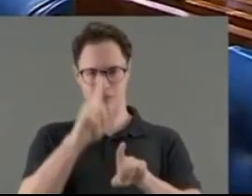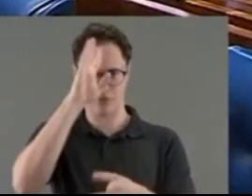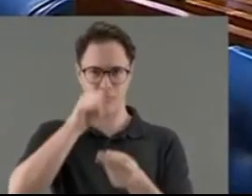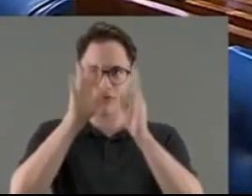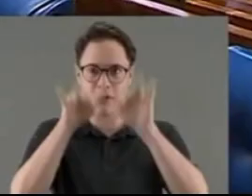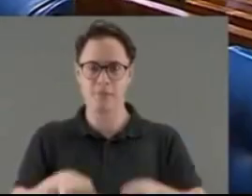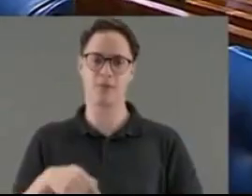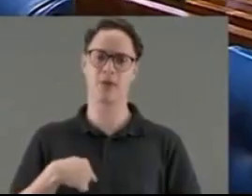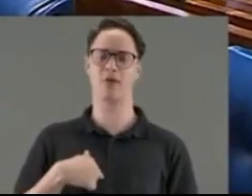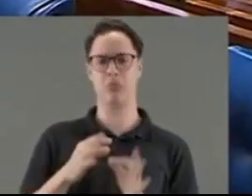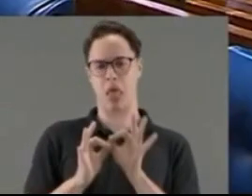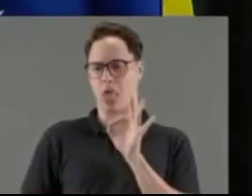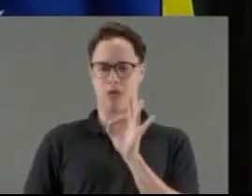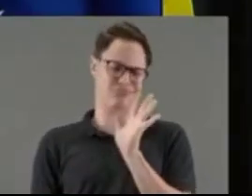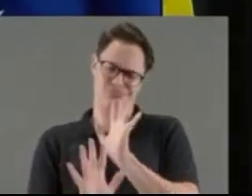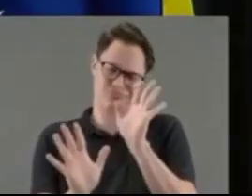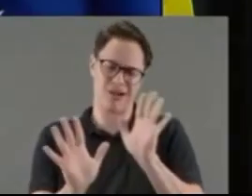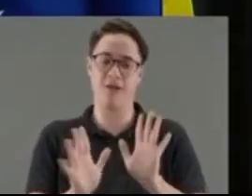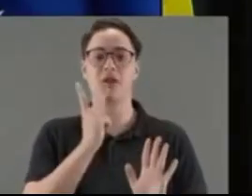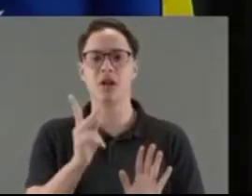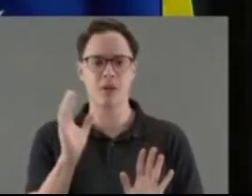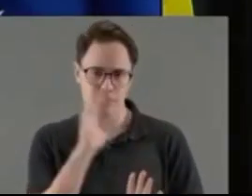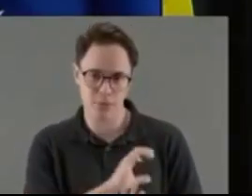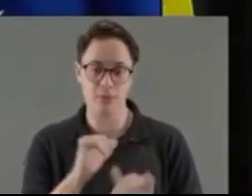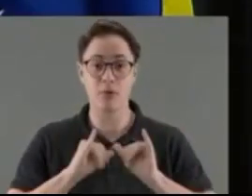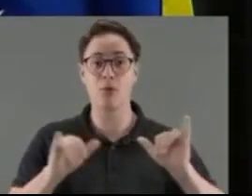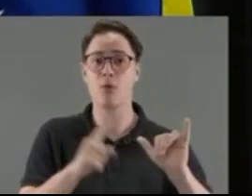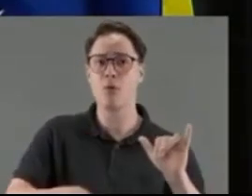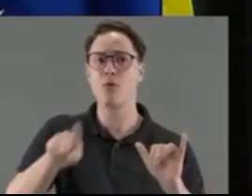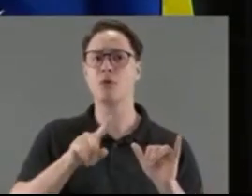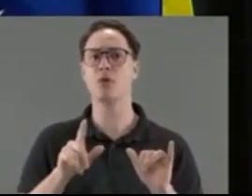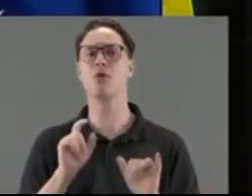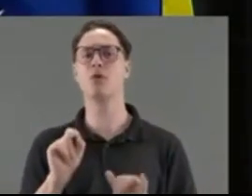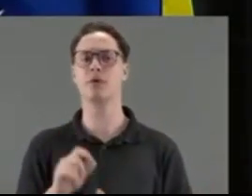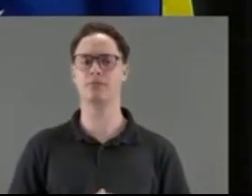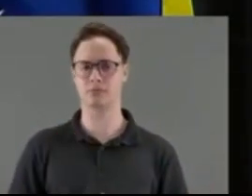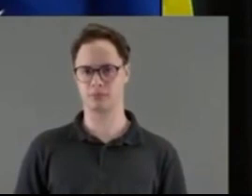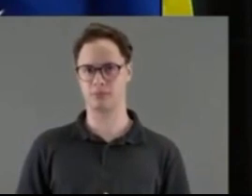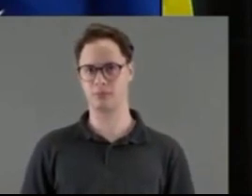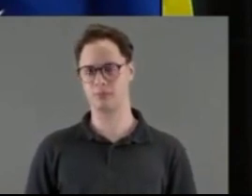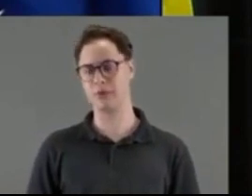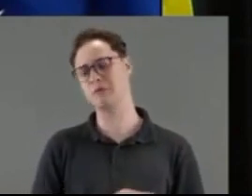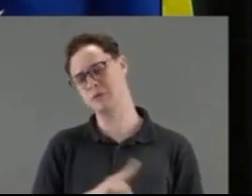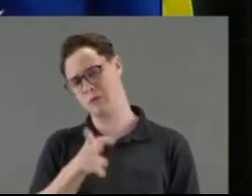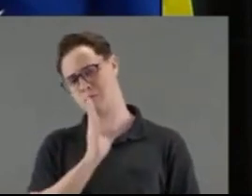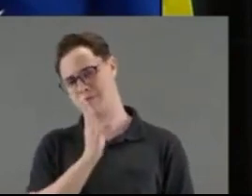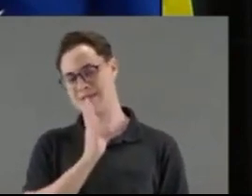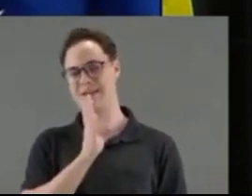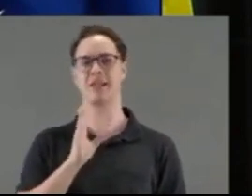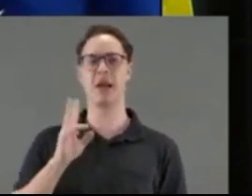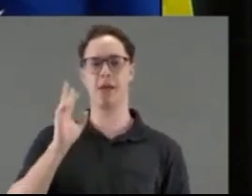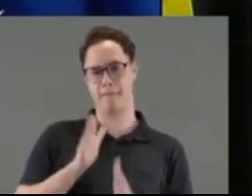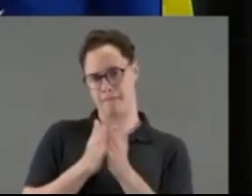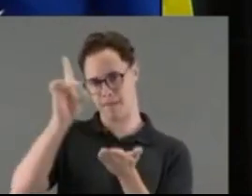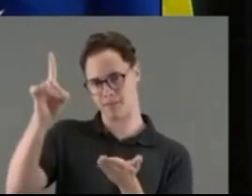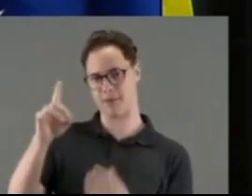eu não vou ficar aqui estendendo muito não, quero só falar isso aqui para o pessoal, é seguinte, vocês devem conhecer muito a história de Davi e Golias, até